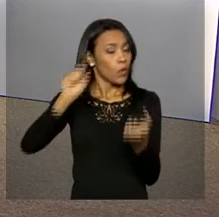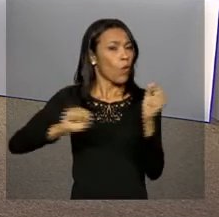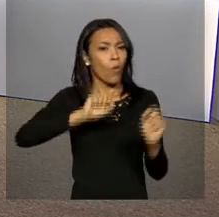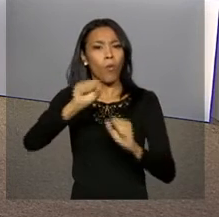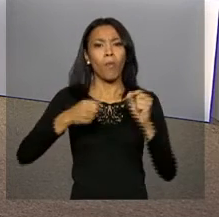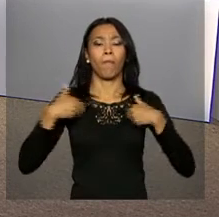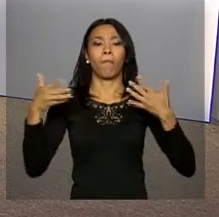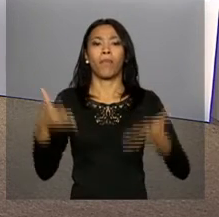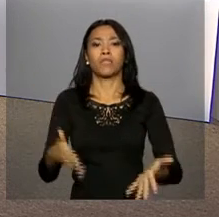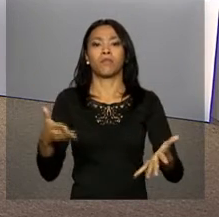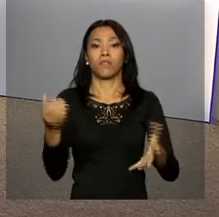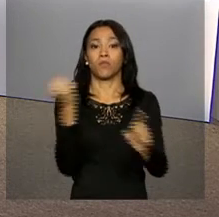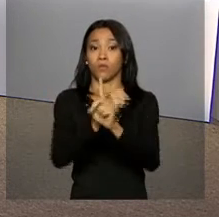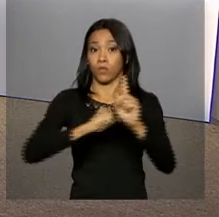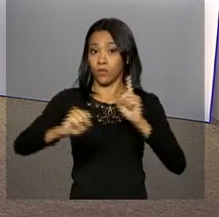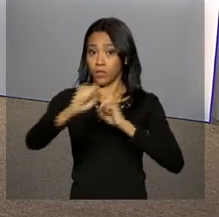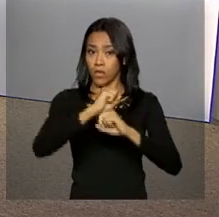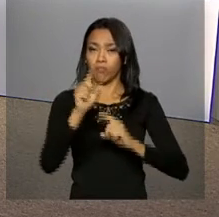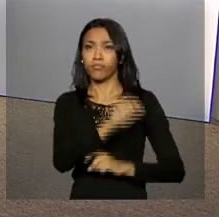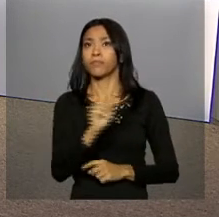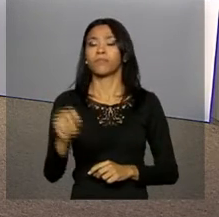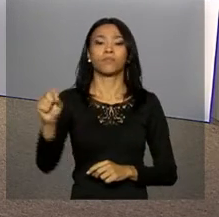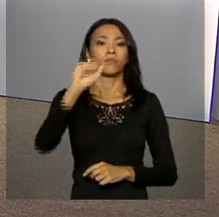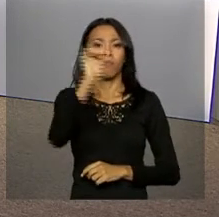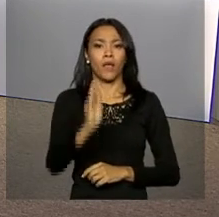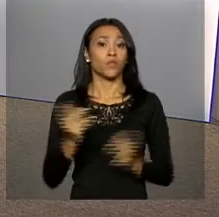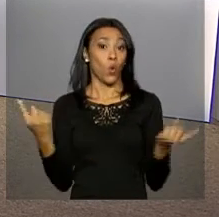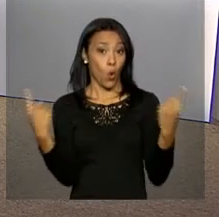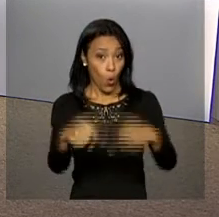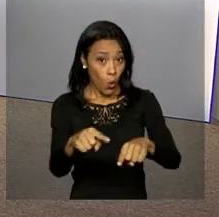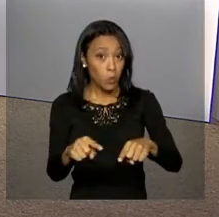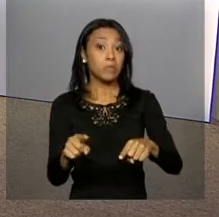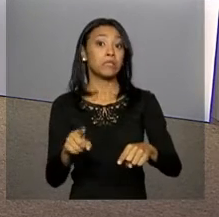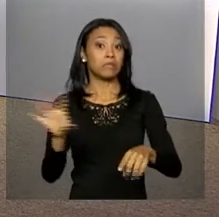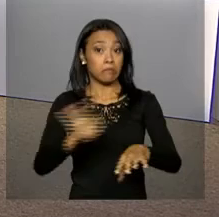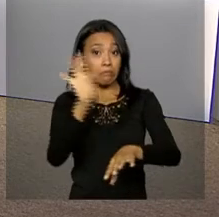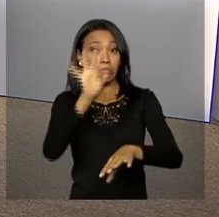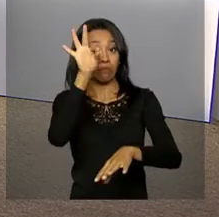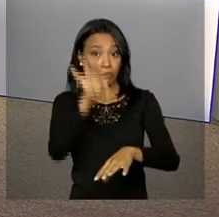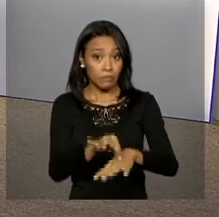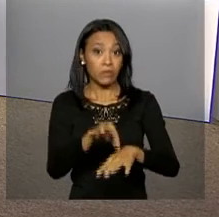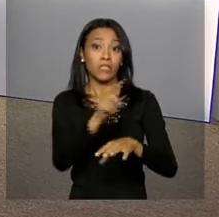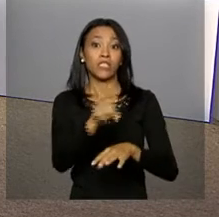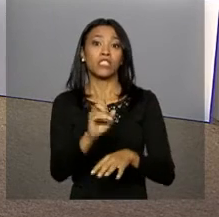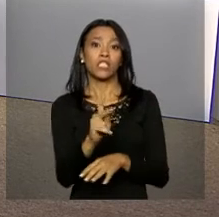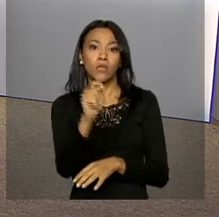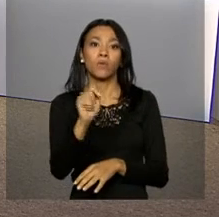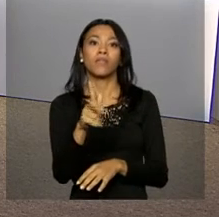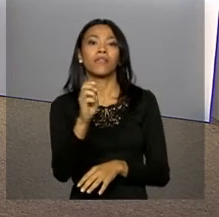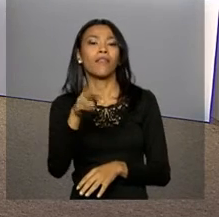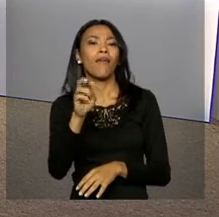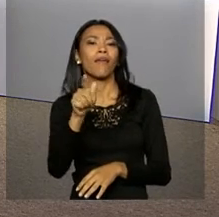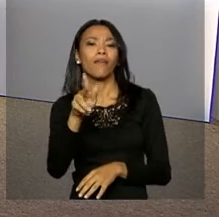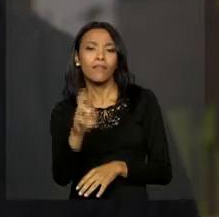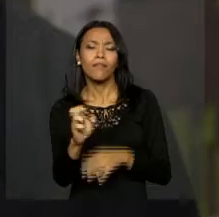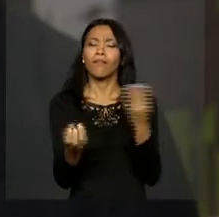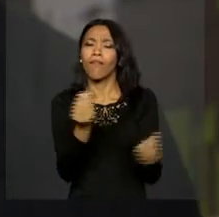participação da assistência social em todo o país no combate, no enfrentamento da dengue, chikungunya e zika vírus.